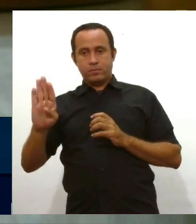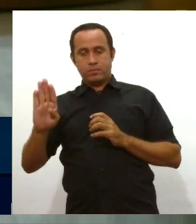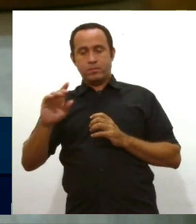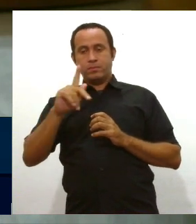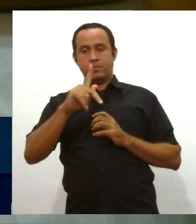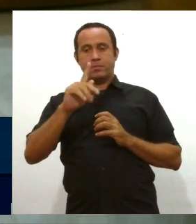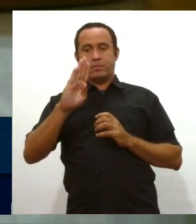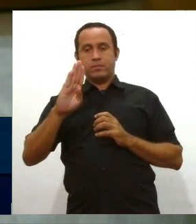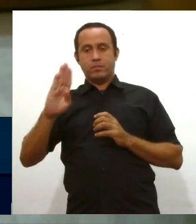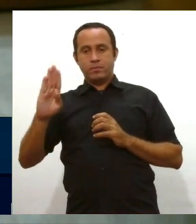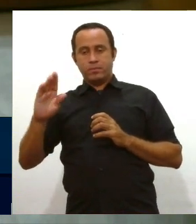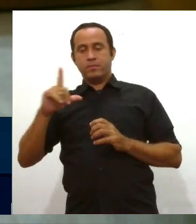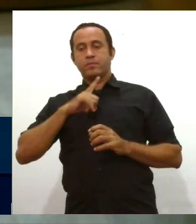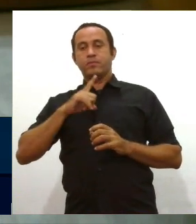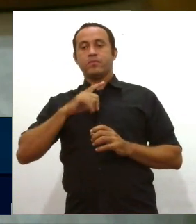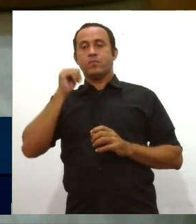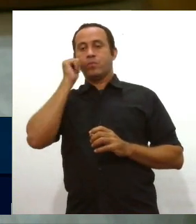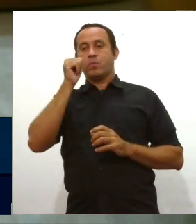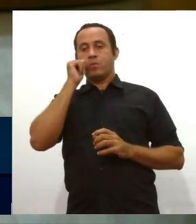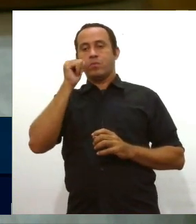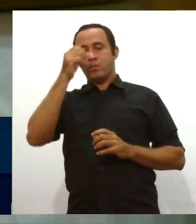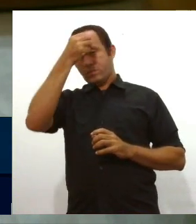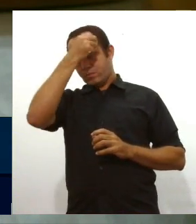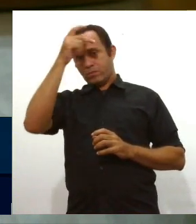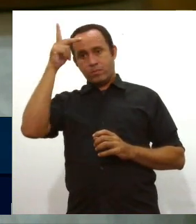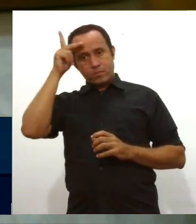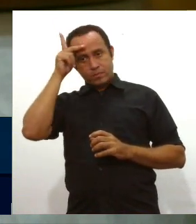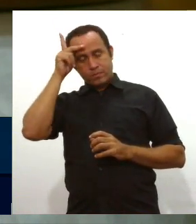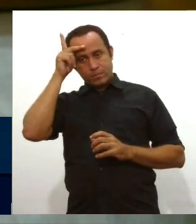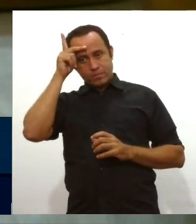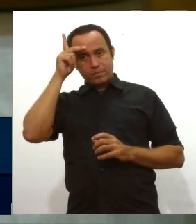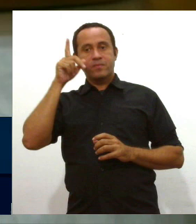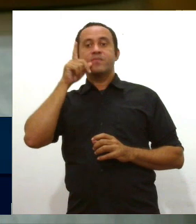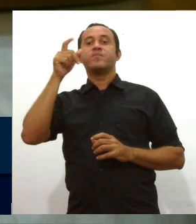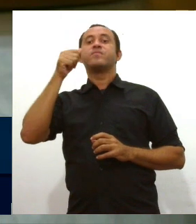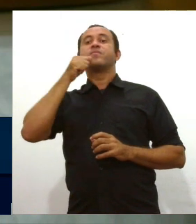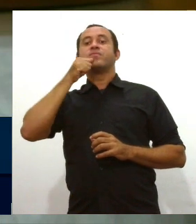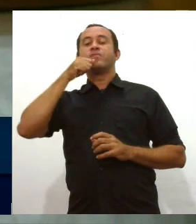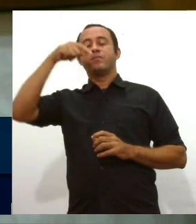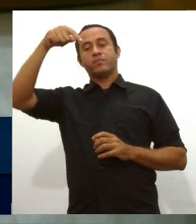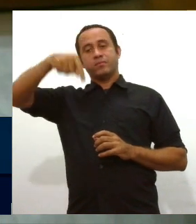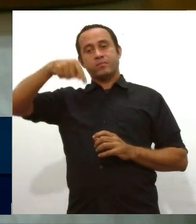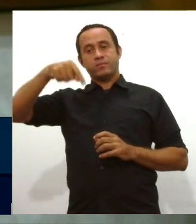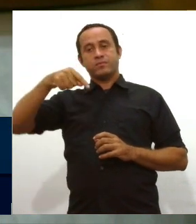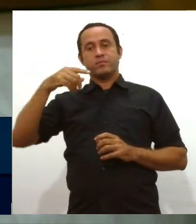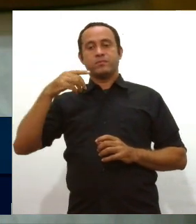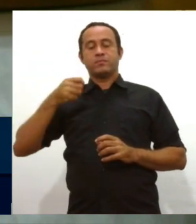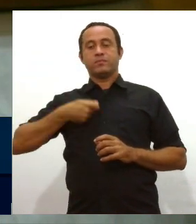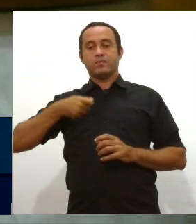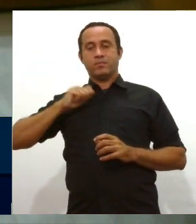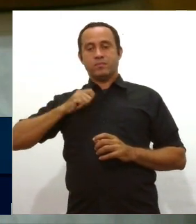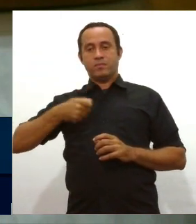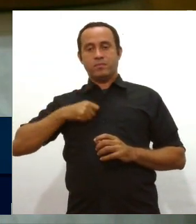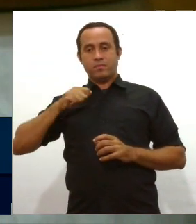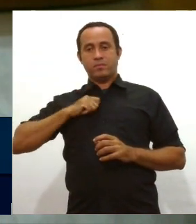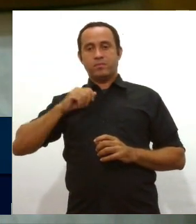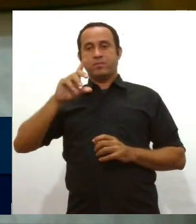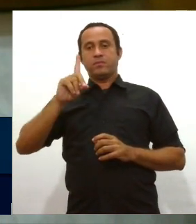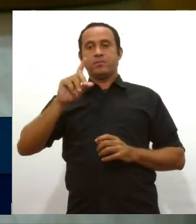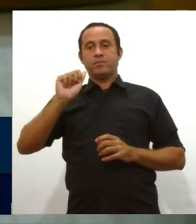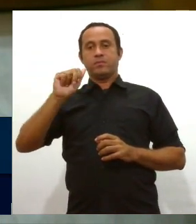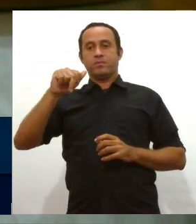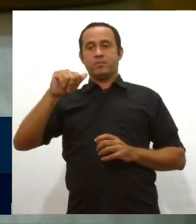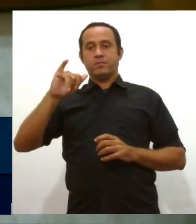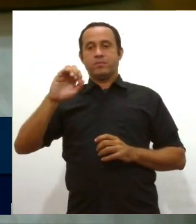tendo como candidata a prefeita de Aracaju nessa eleição, a delegada Daniela Garcia, com